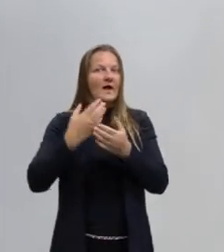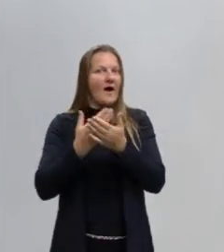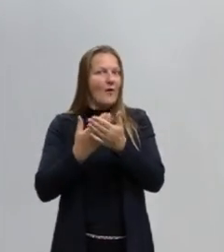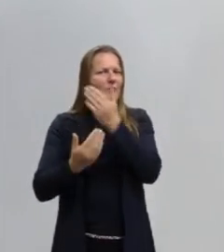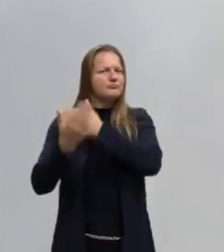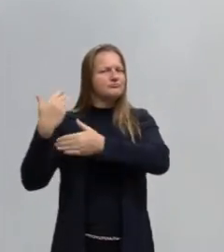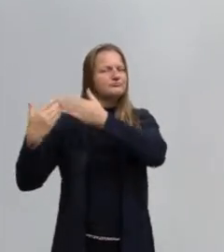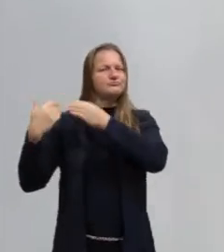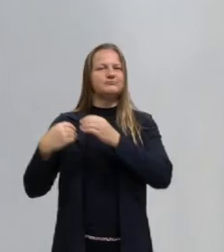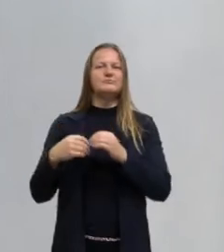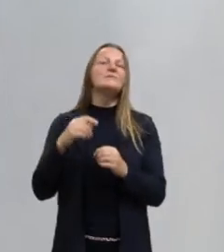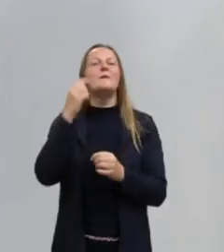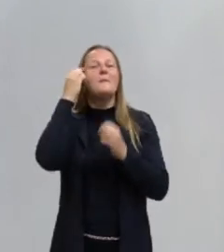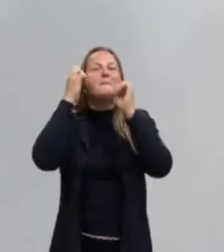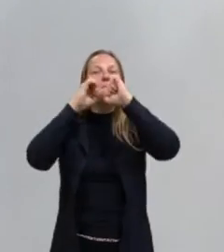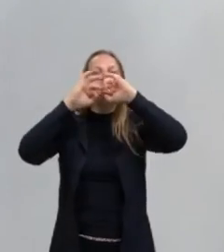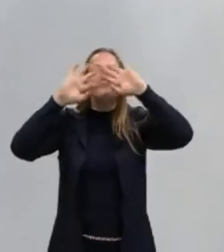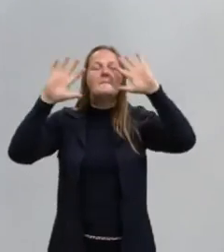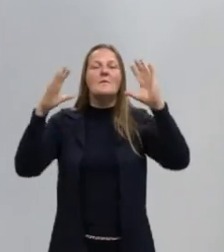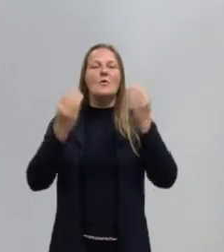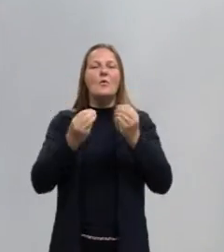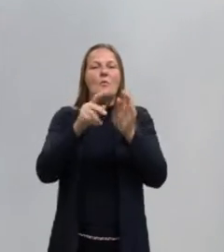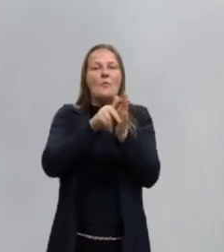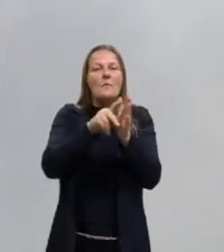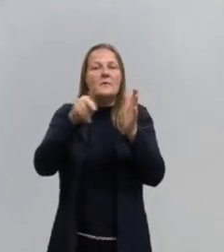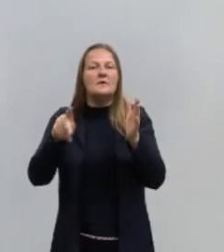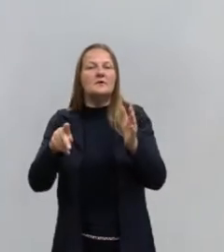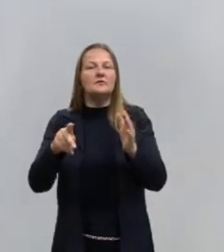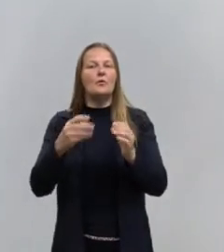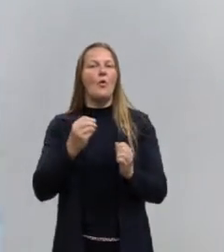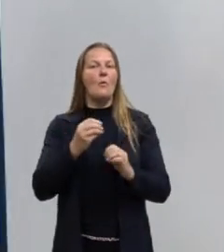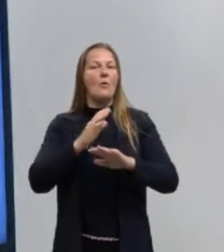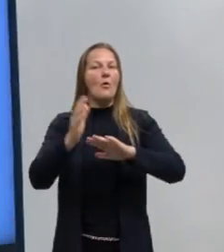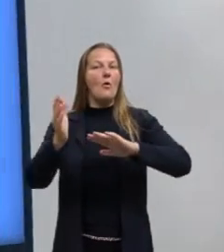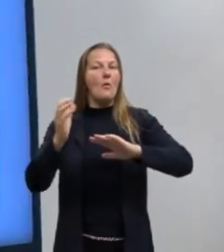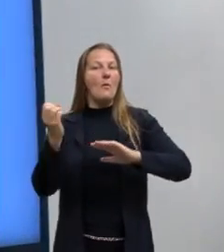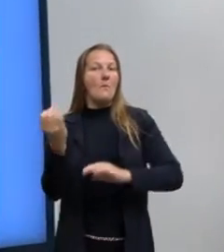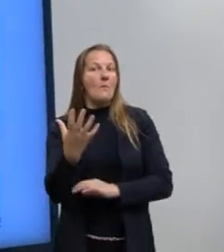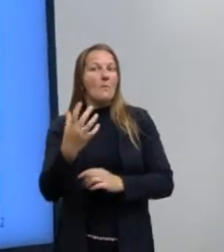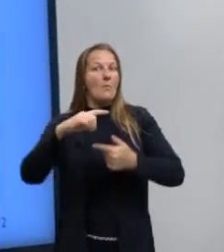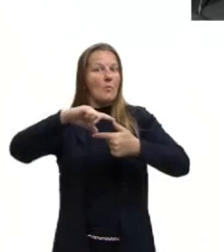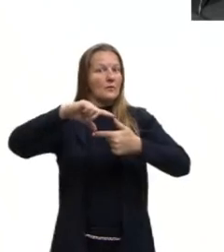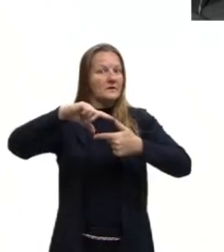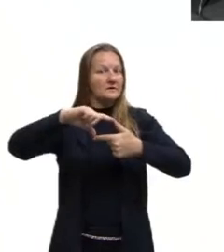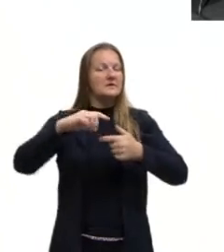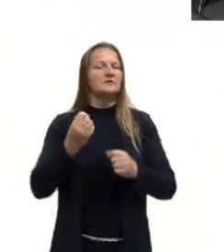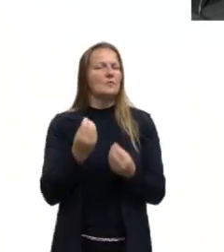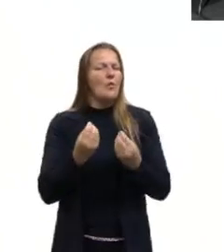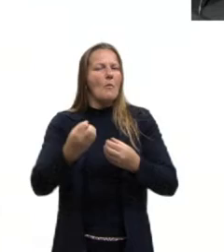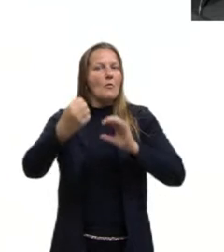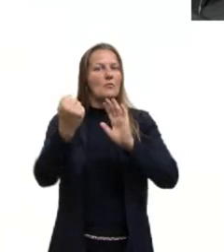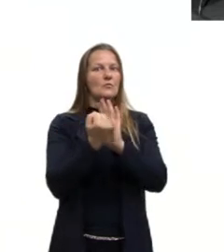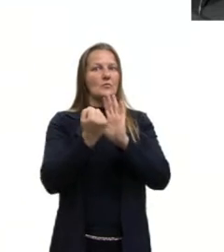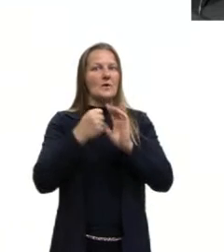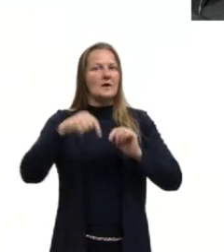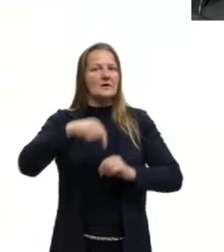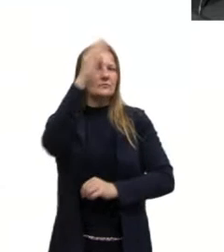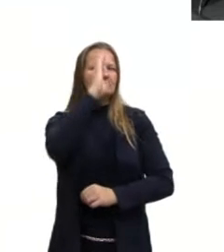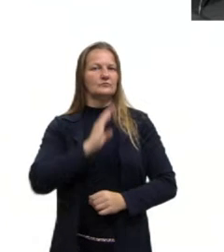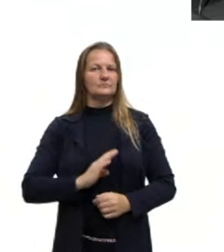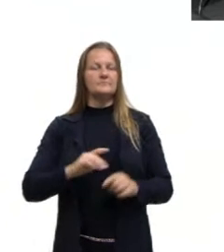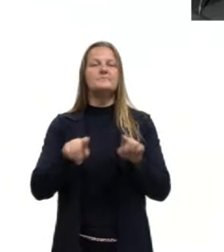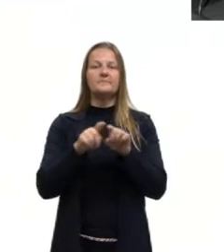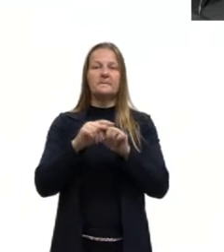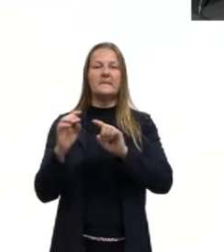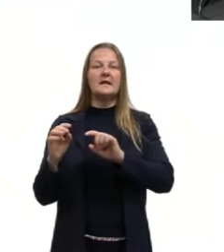anteriores para que você compreenda o período da Idade Moderna, o impacto deste modernismo aqui no Brasil com